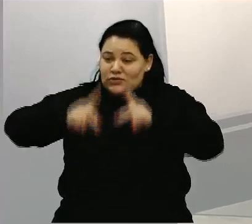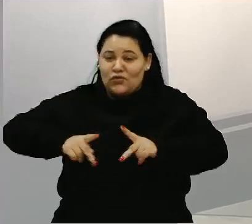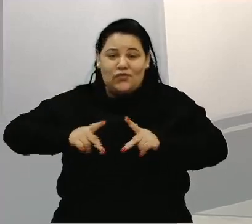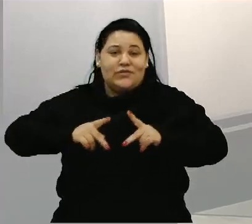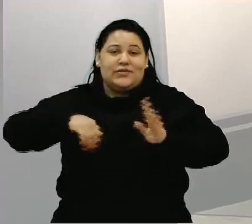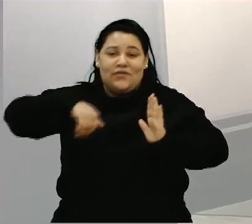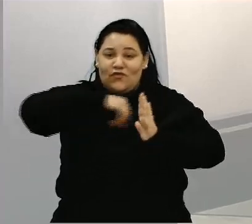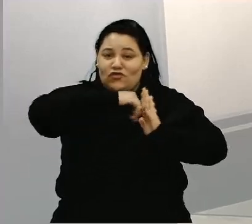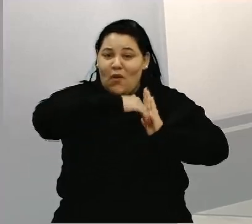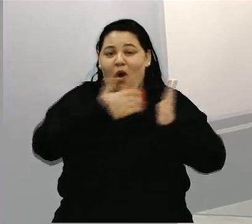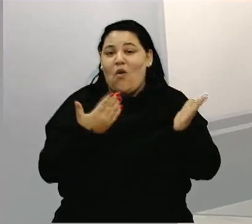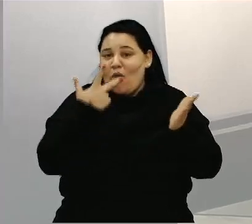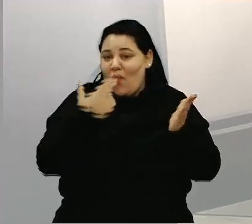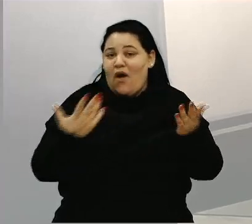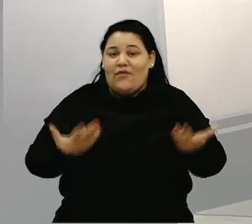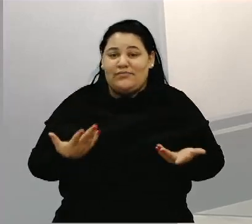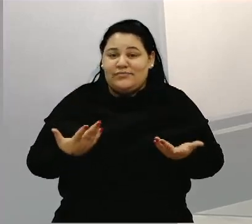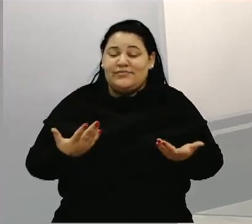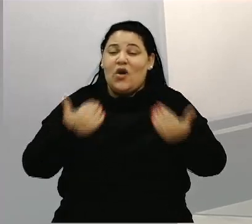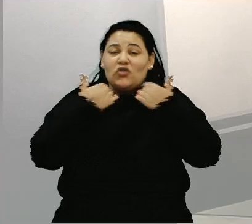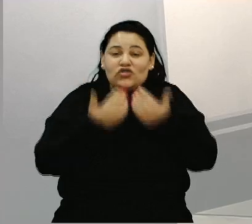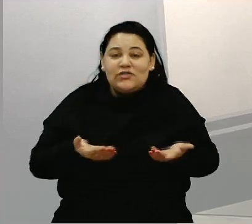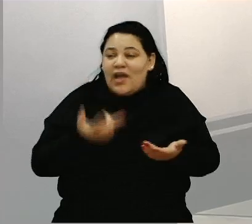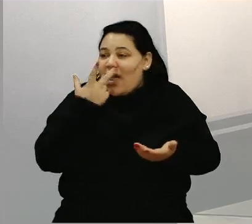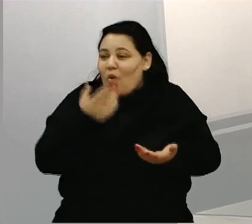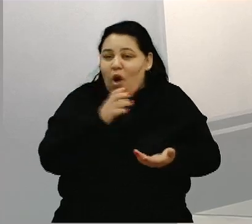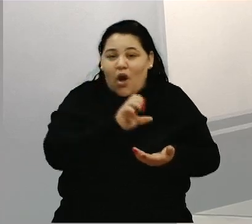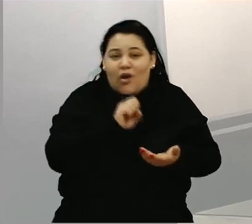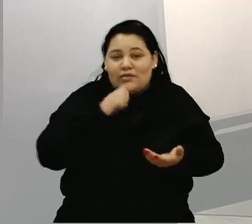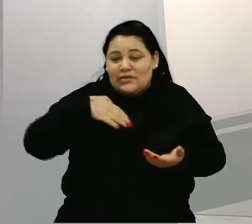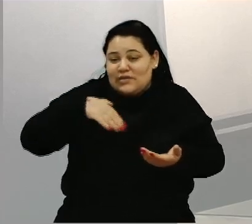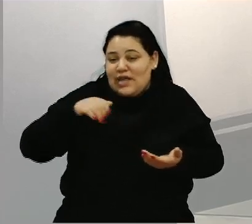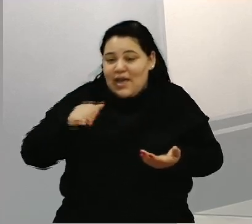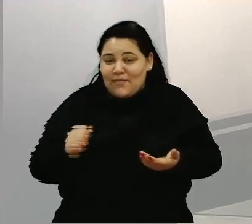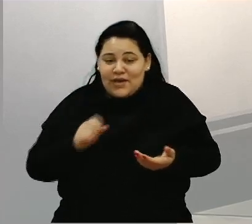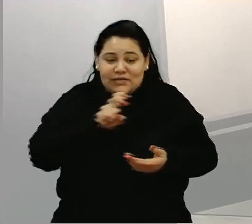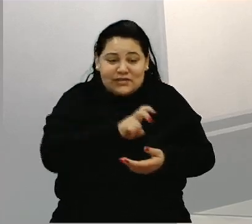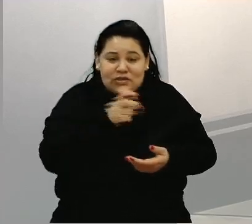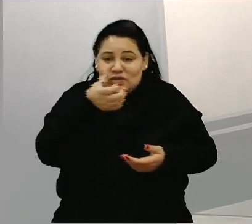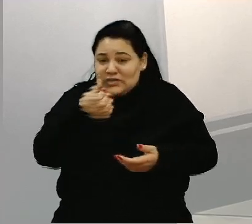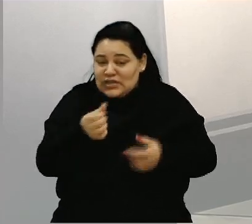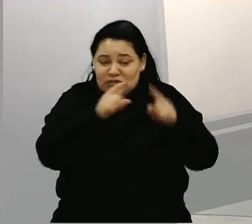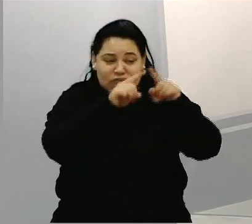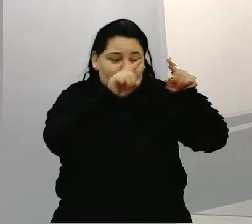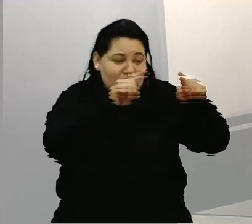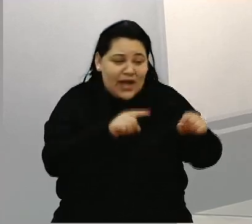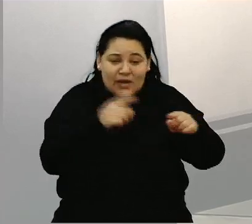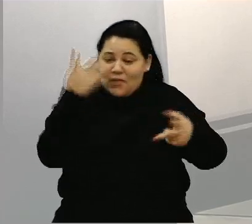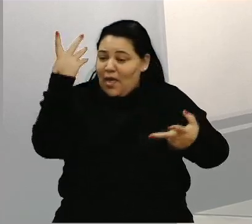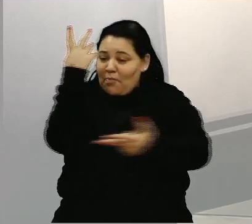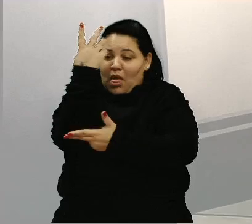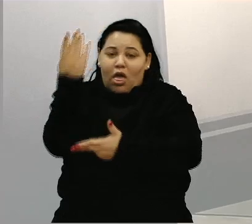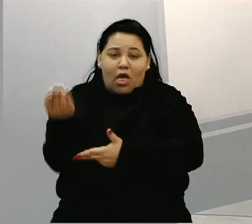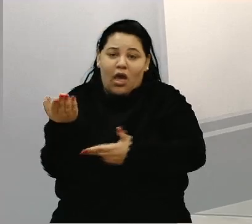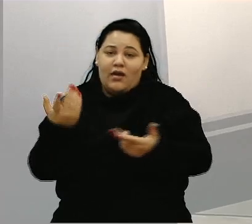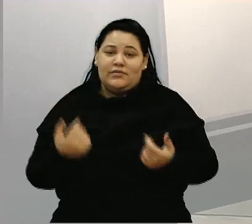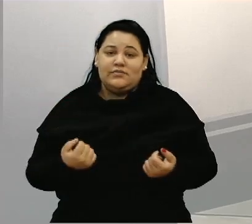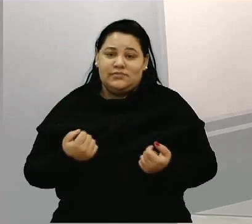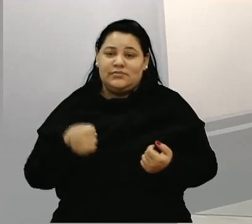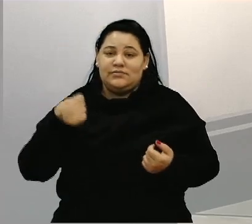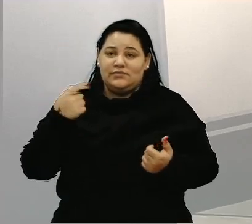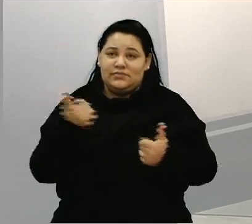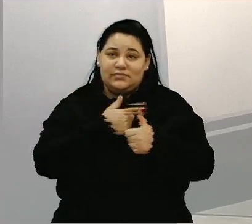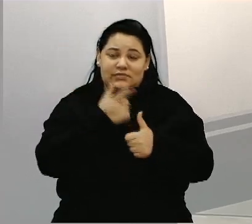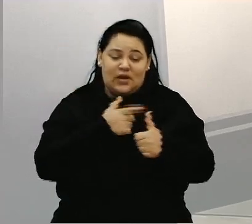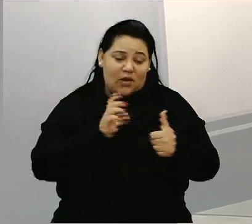Senão não adianta. É que nem ali na SEMA. Cinco, seis funcionários para pôr da árvore, precisaria de 13 equipes igual a essa. Primeiro distrito precisa pelo menos